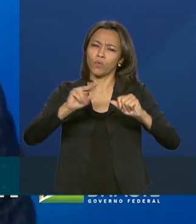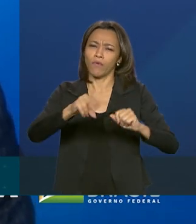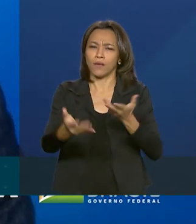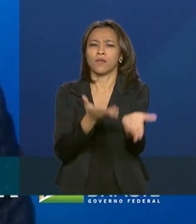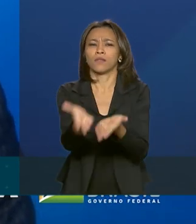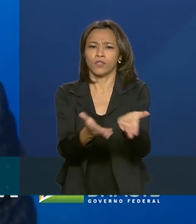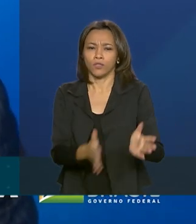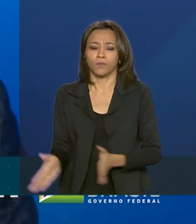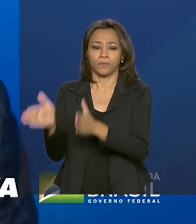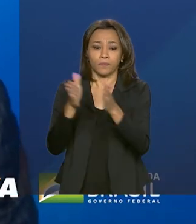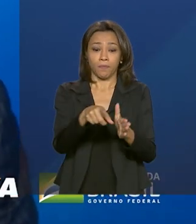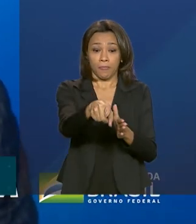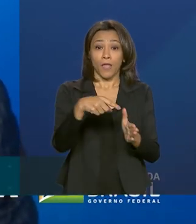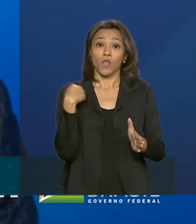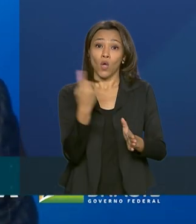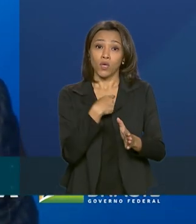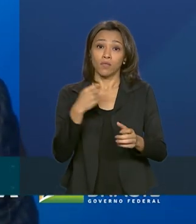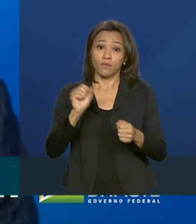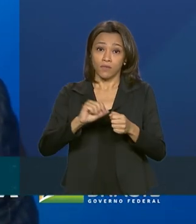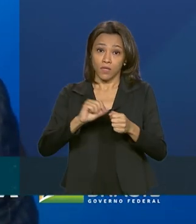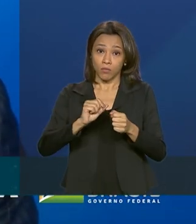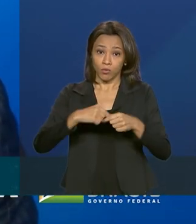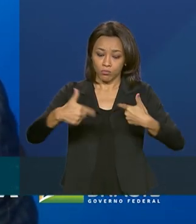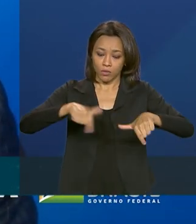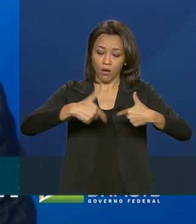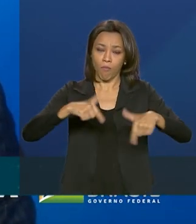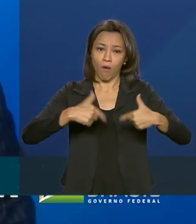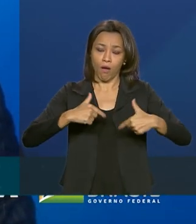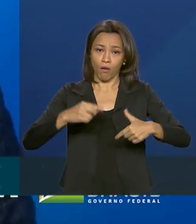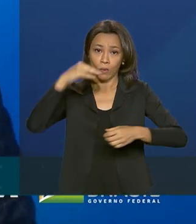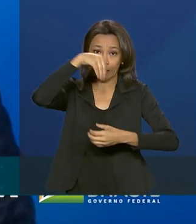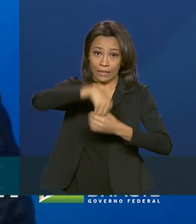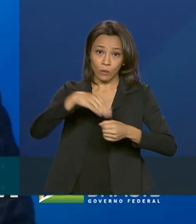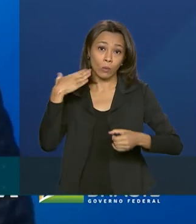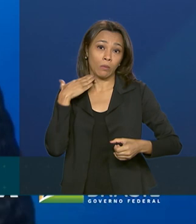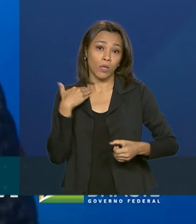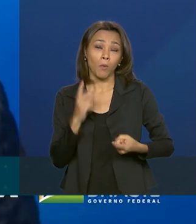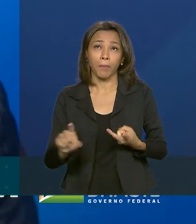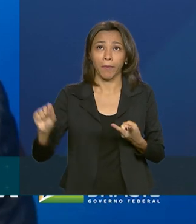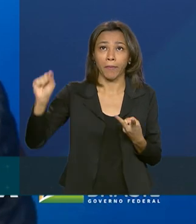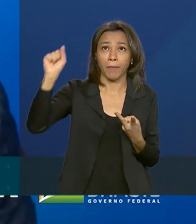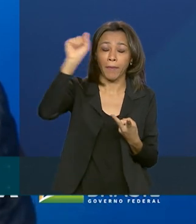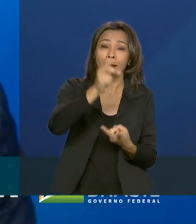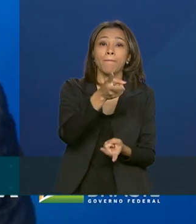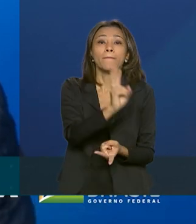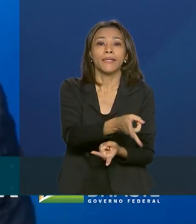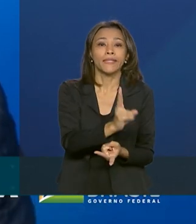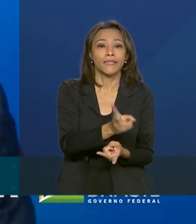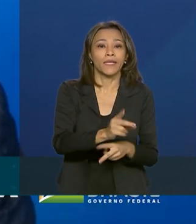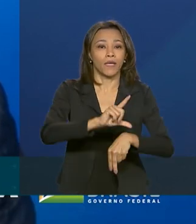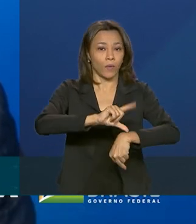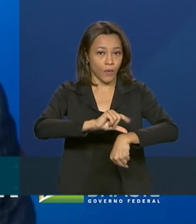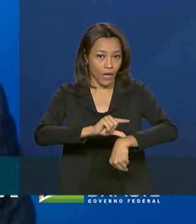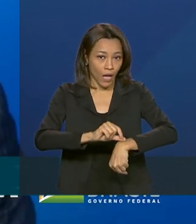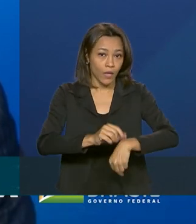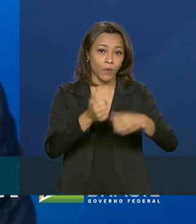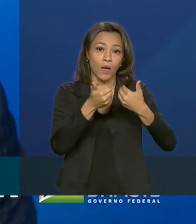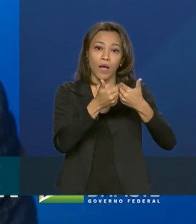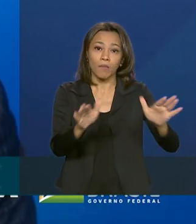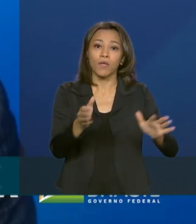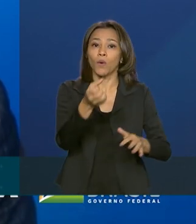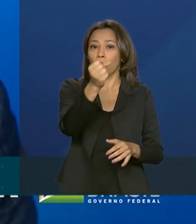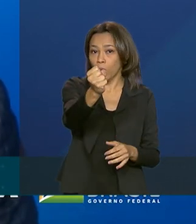revisão interna e decidimos manter o horário de abertura às 8 horas da manhã.